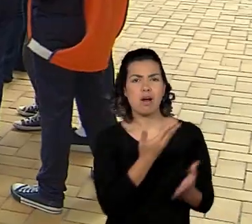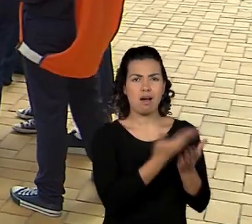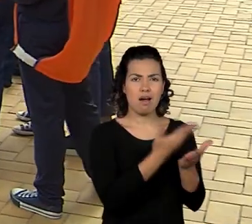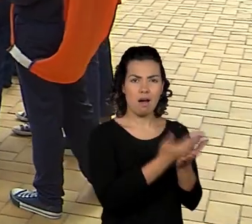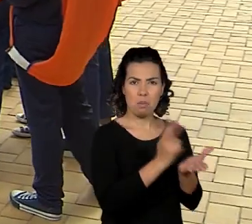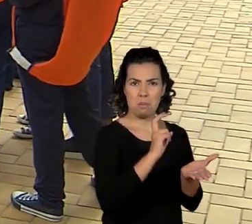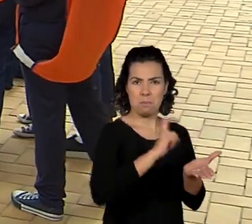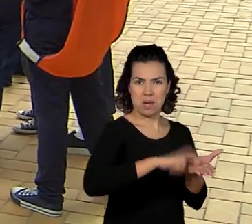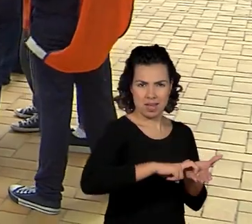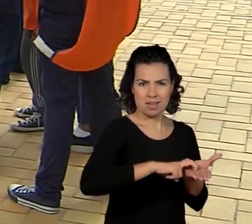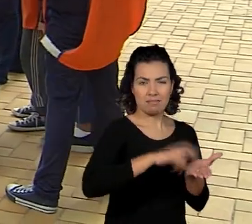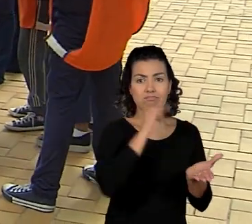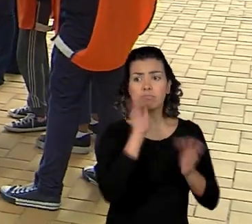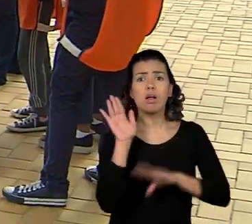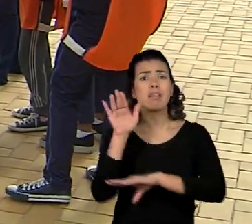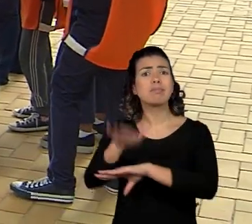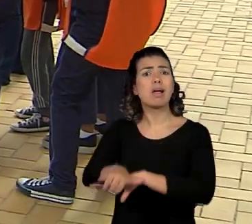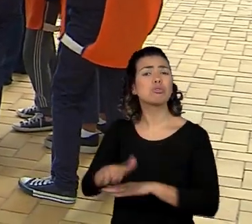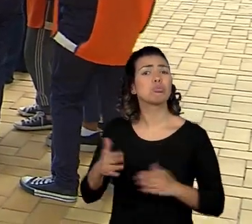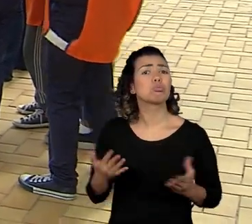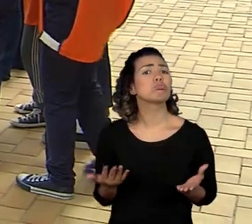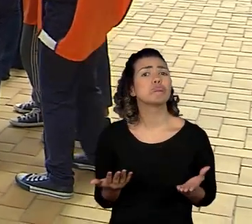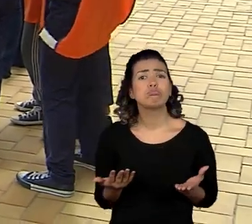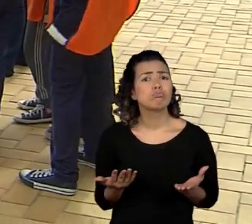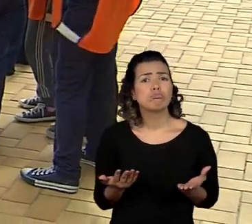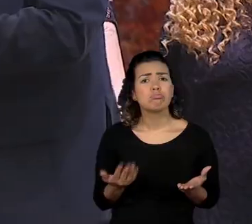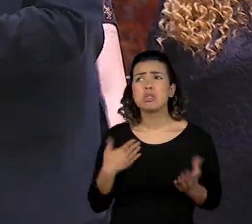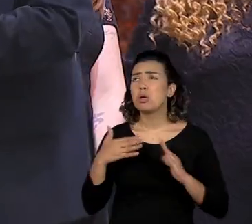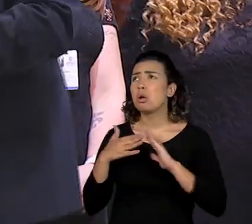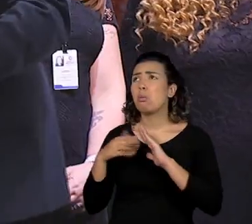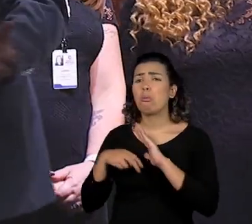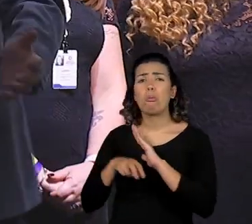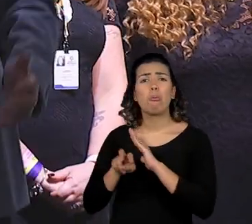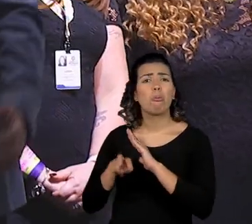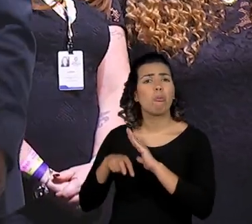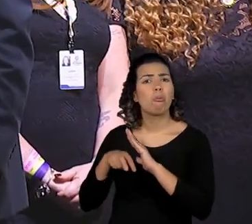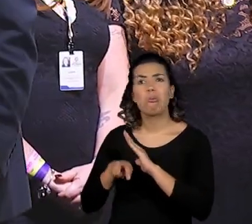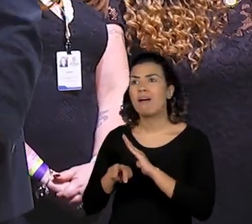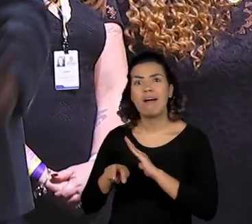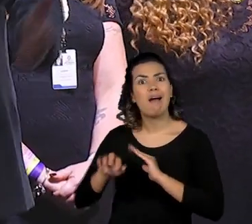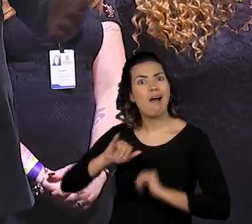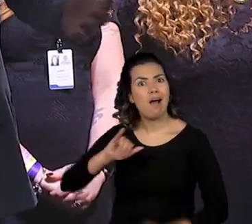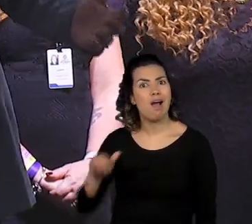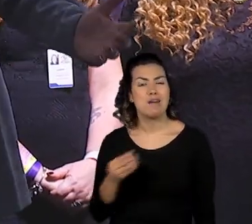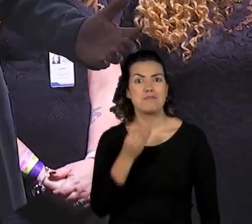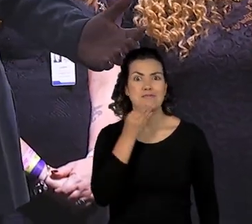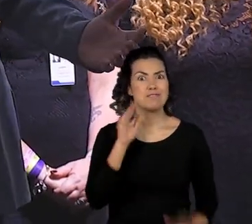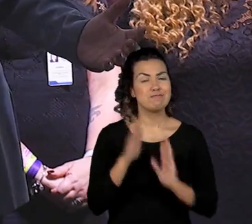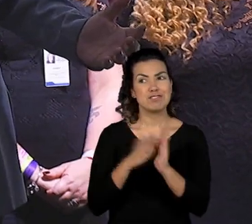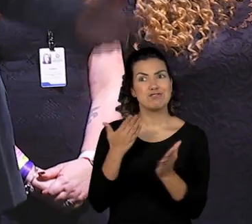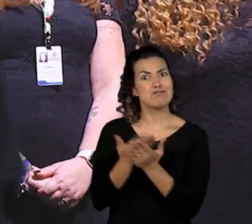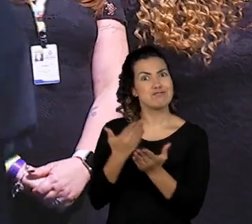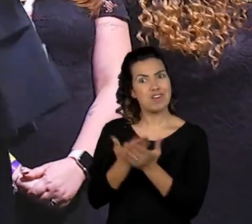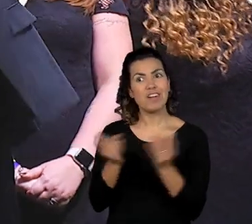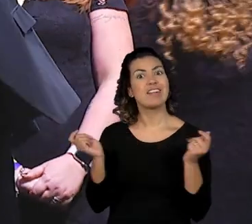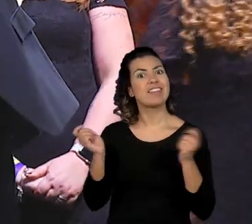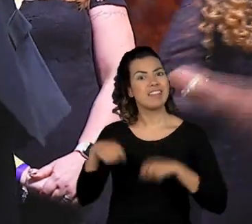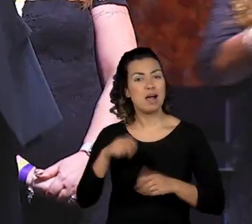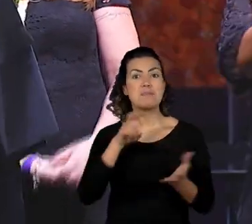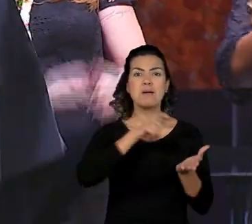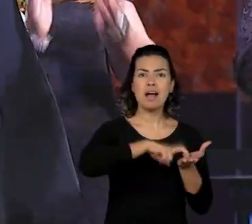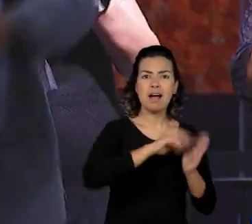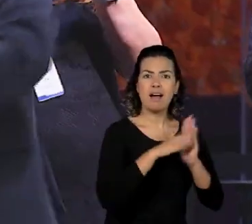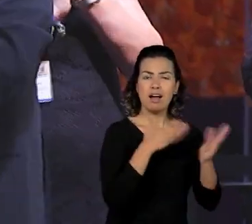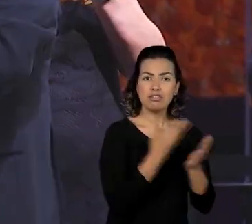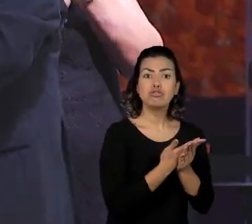estudante passa esse período na escola e muitas vezes fica sem atividade em casa, né? E as escolas já têm esse trabalho de